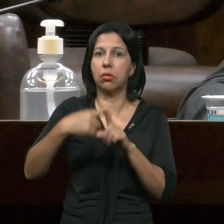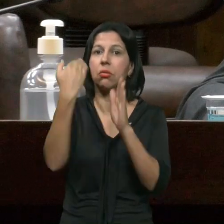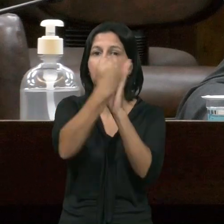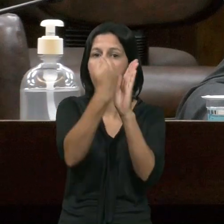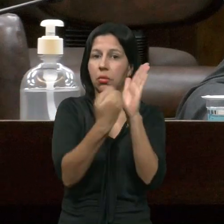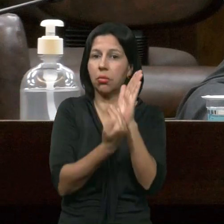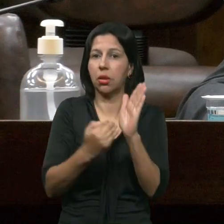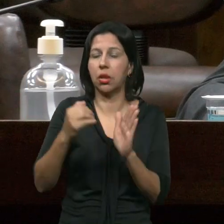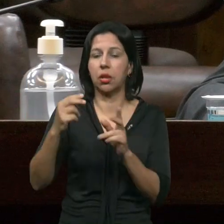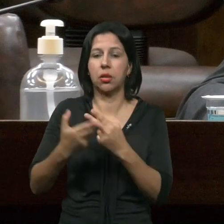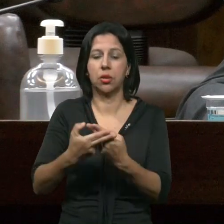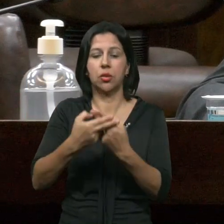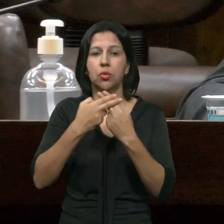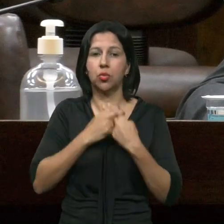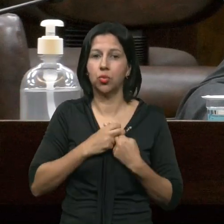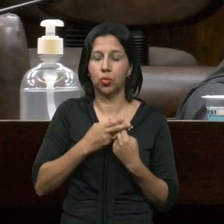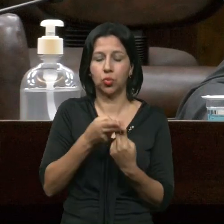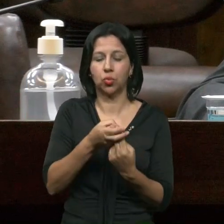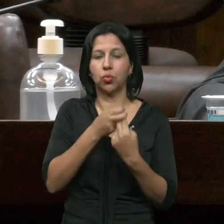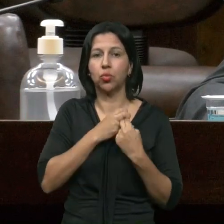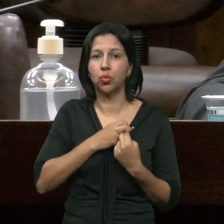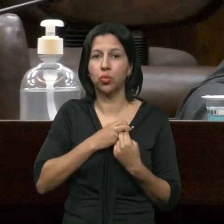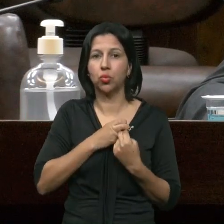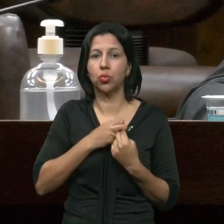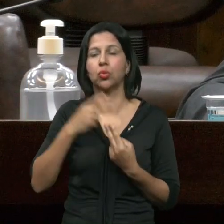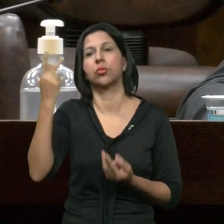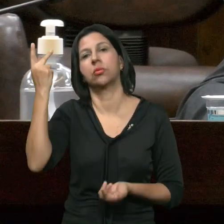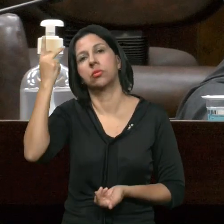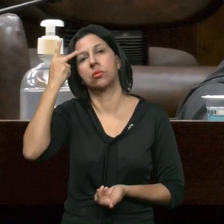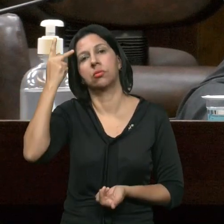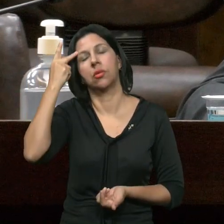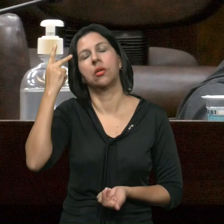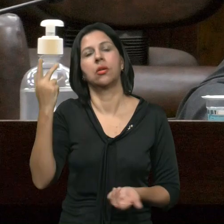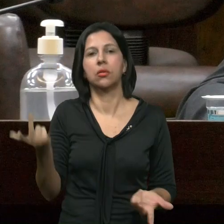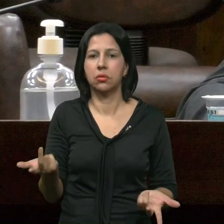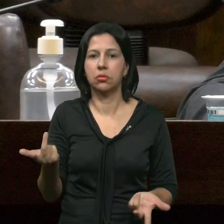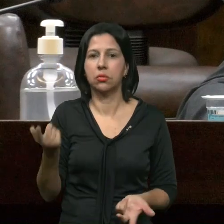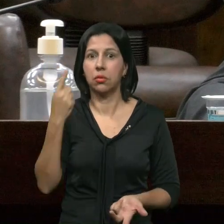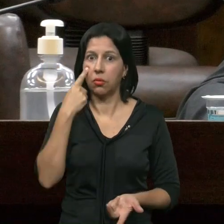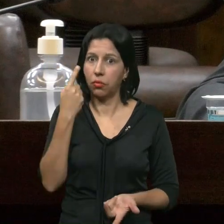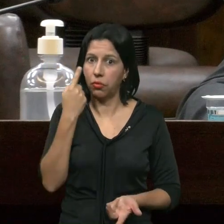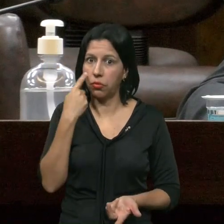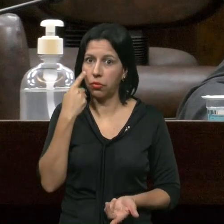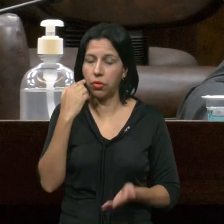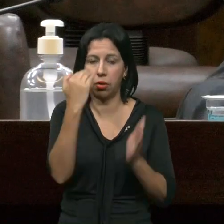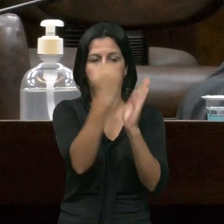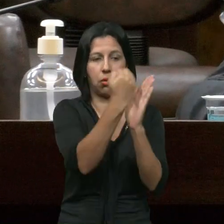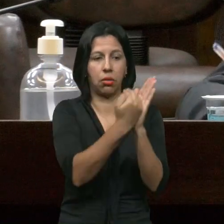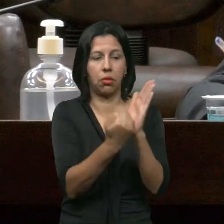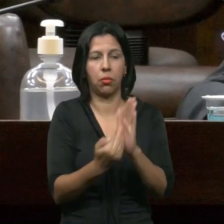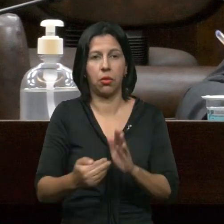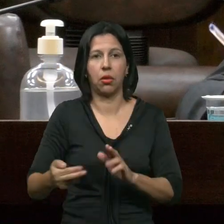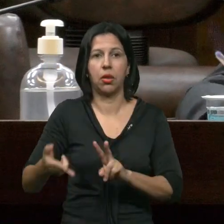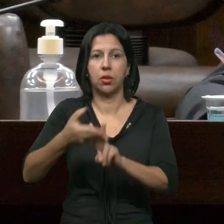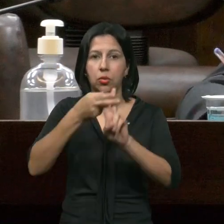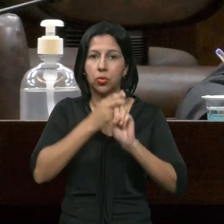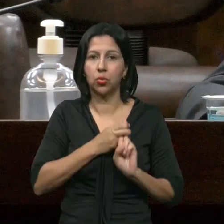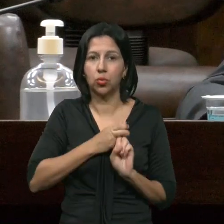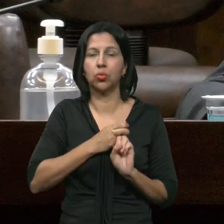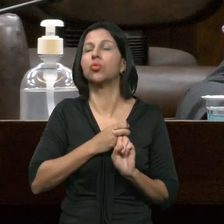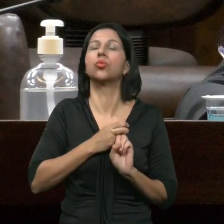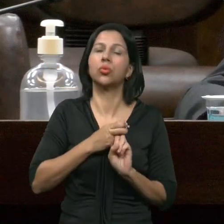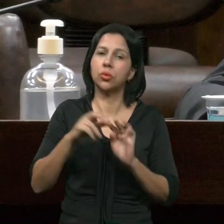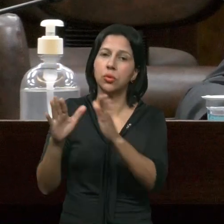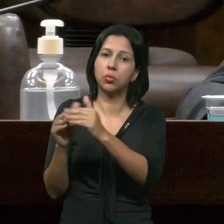SUS Paulista Que É Um Esforço Muito Grande Todos Têm A Defasagem Da Tabela SUS E Era Um Pedido